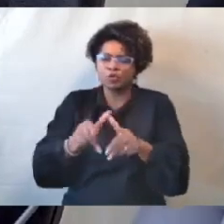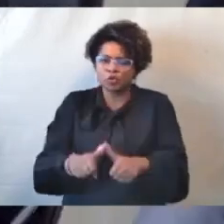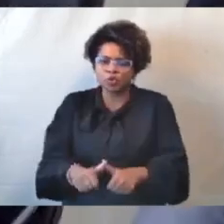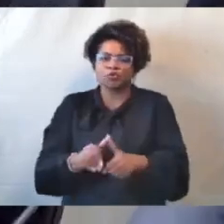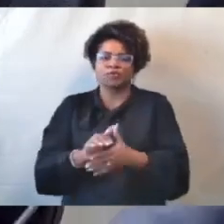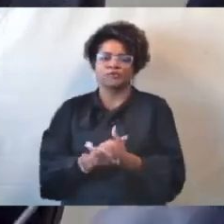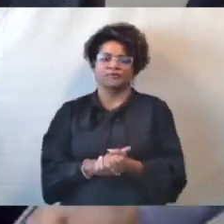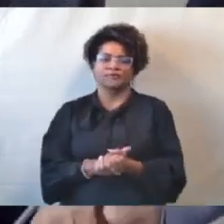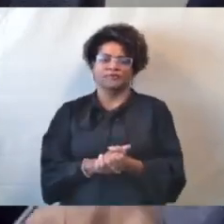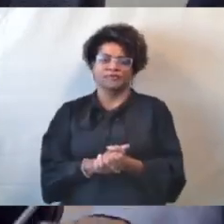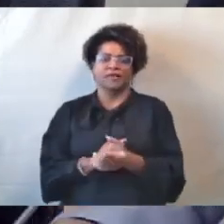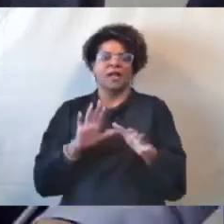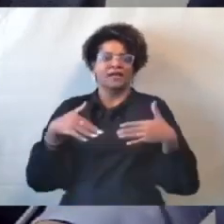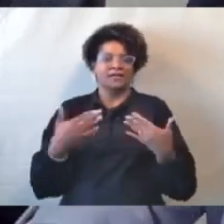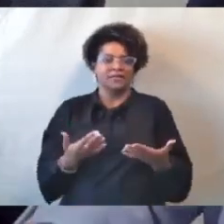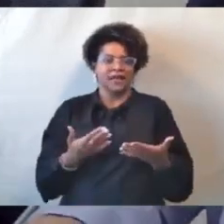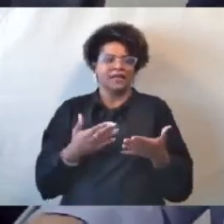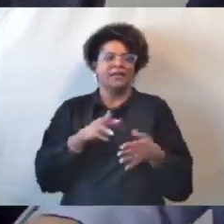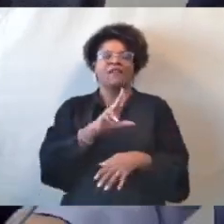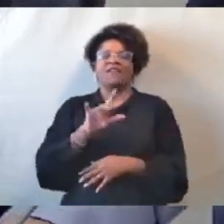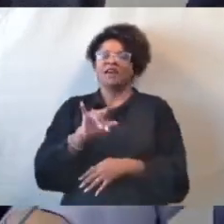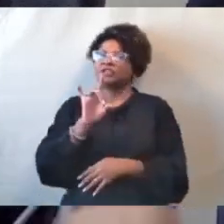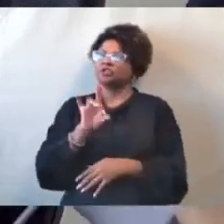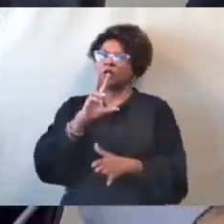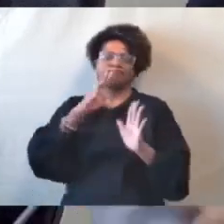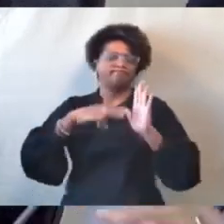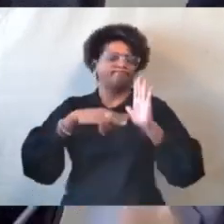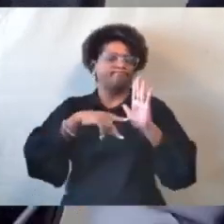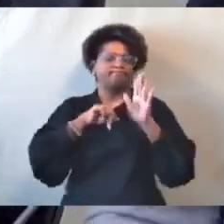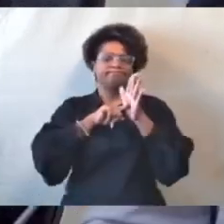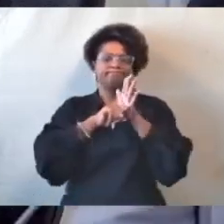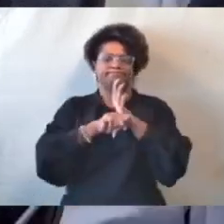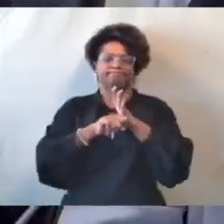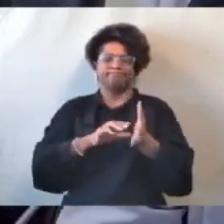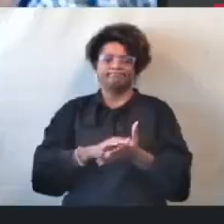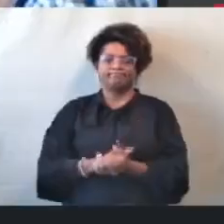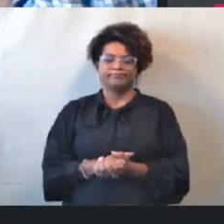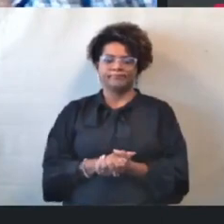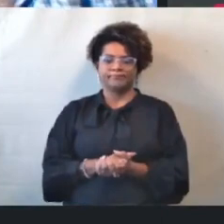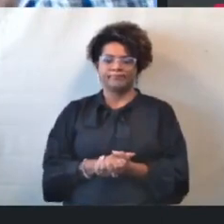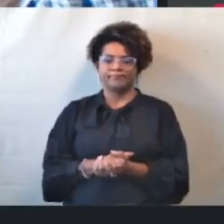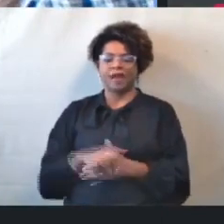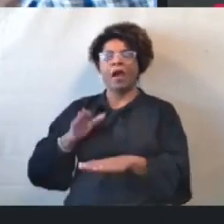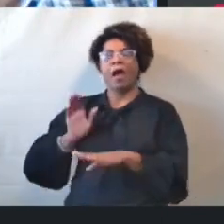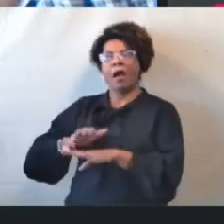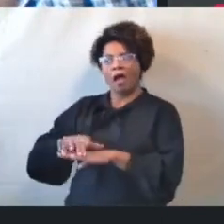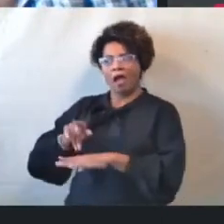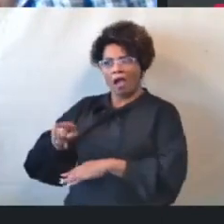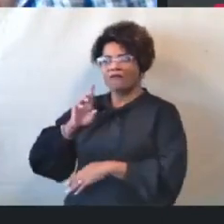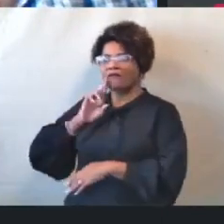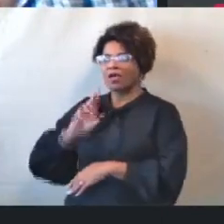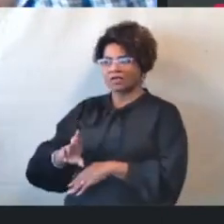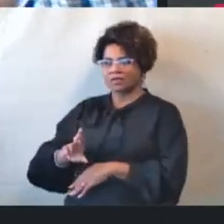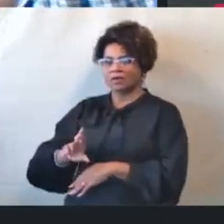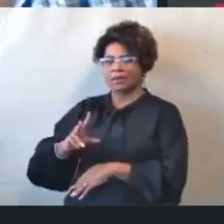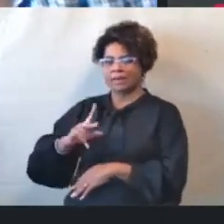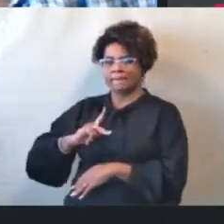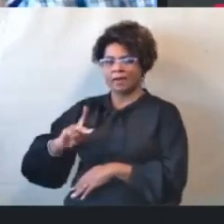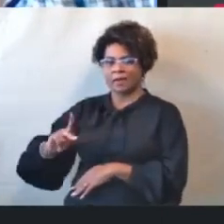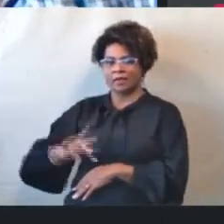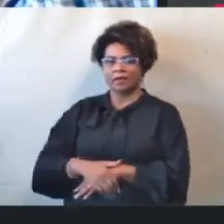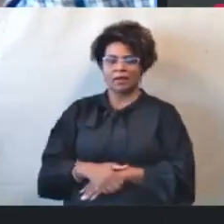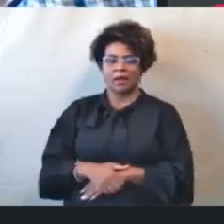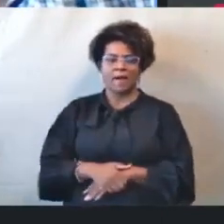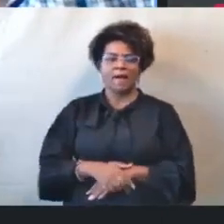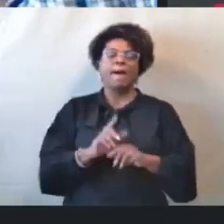fazer o relato das perguntas. Eu vou deixar ele mesmo responder, senhor presidente. Senhor presidente, pode fazer